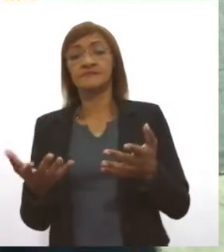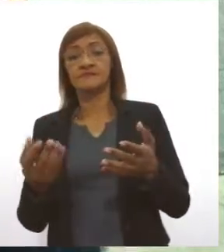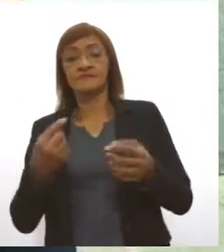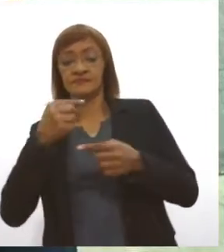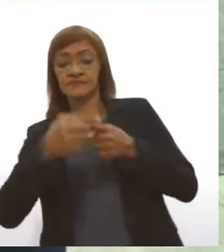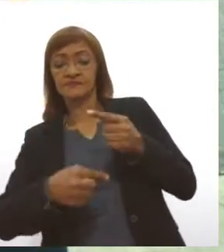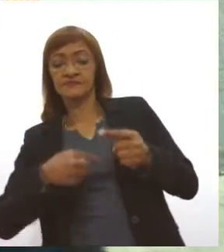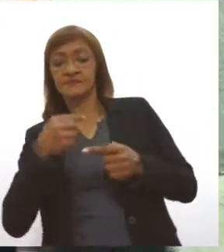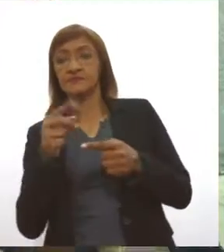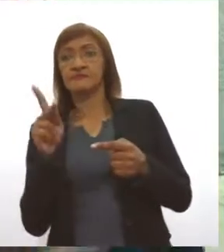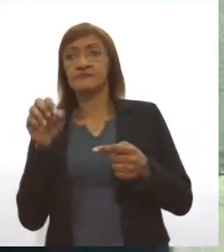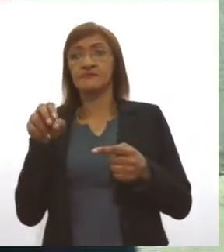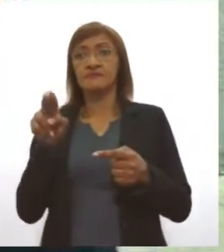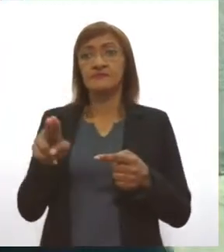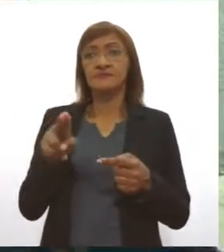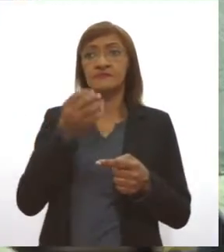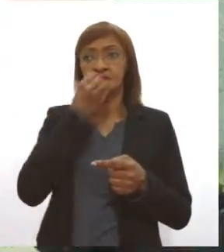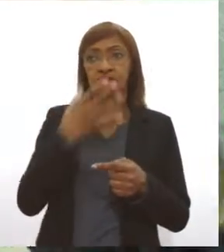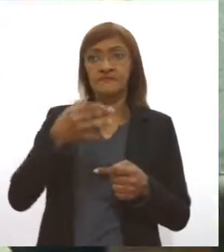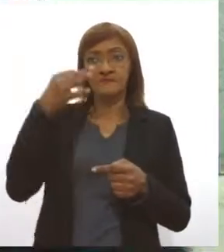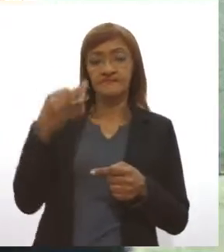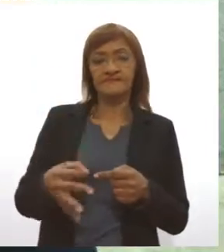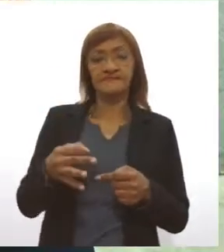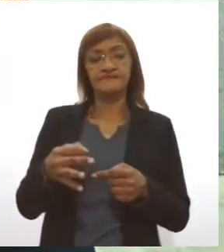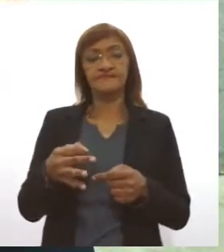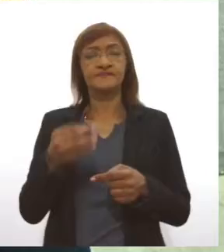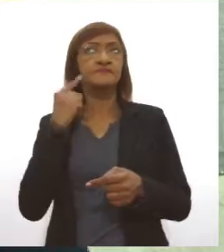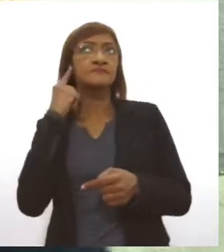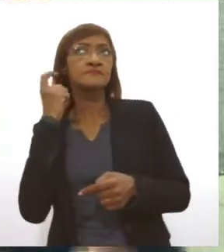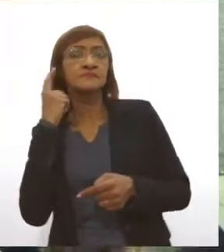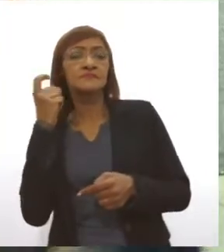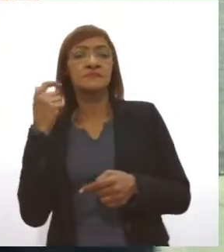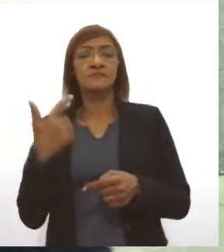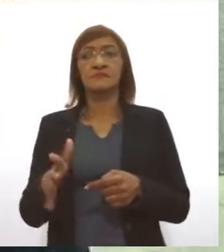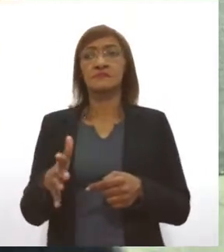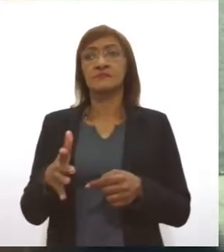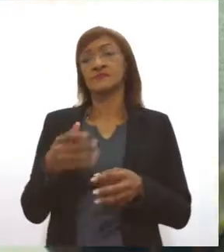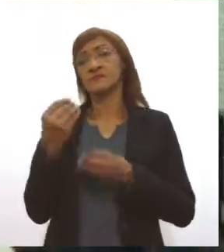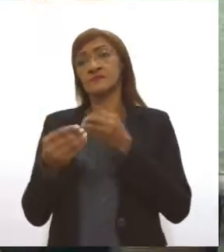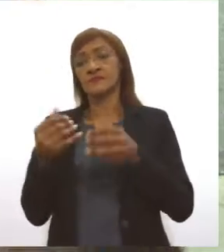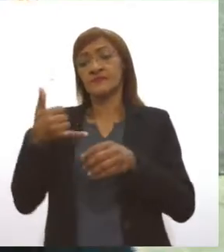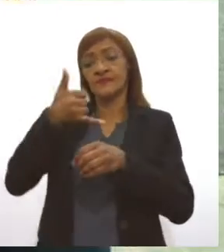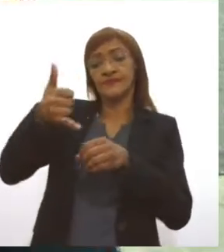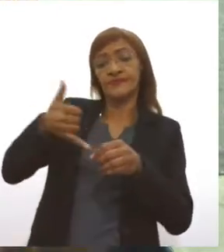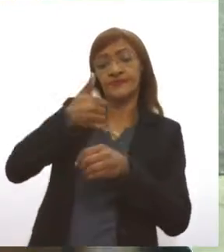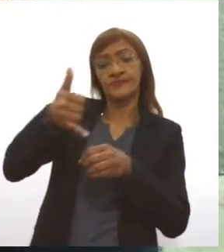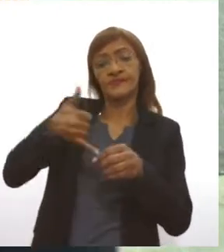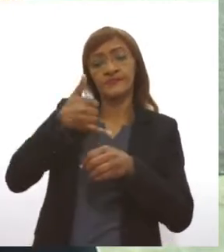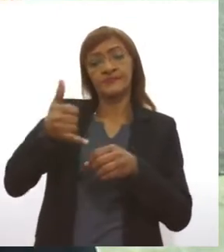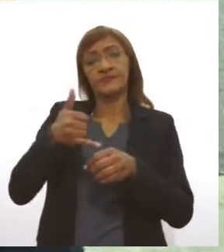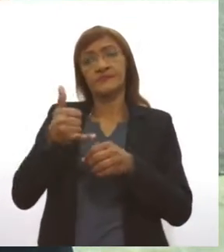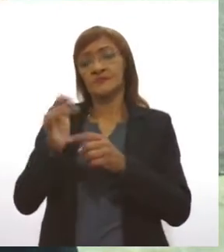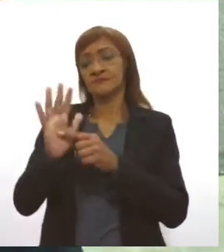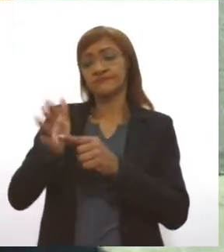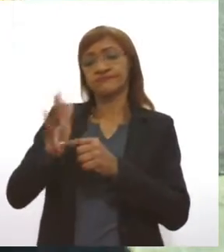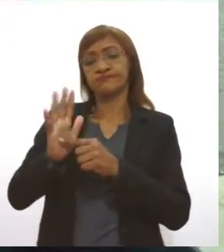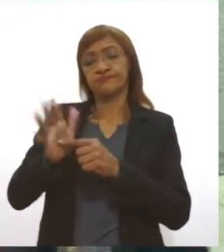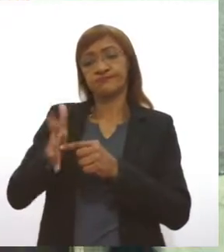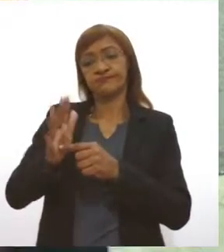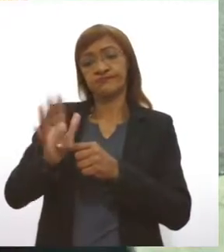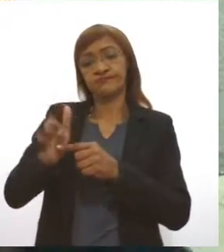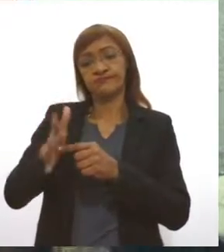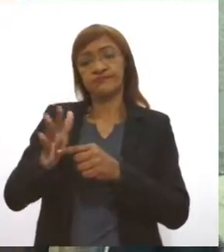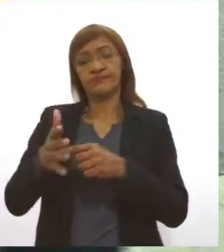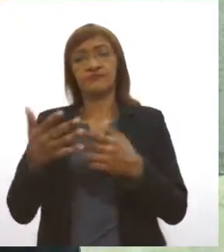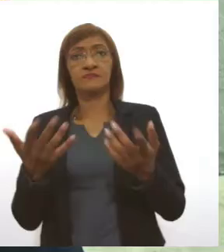veículo está alinhado, balanceado, os fluidos, verificar se tem o óleo do hidráulico, o óleo do motor, verificar se tem água do limpador de para-brisa,